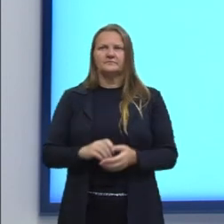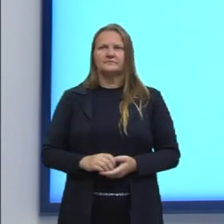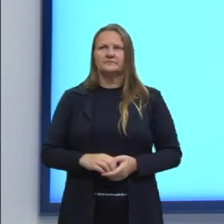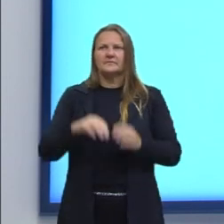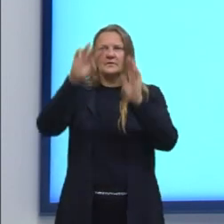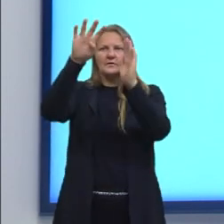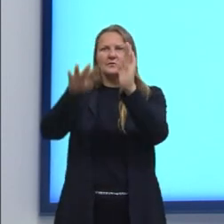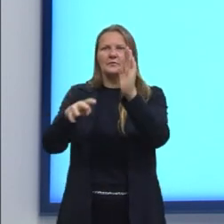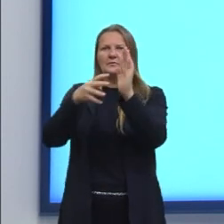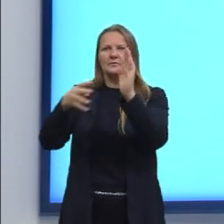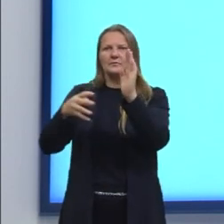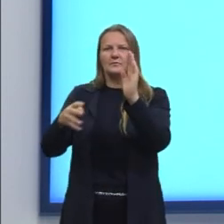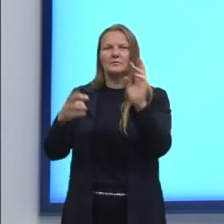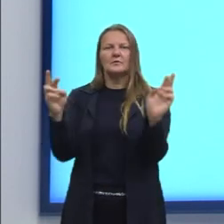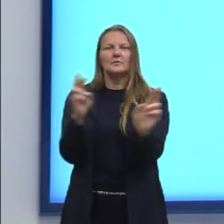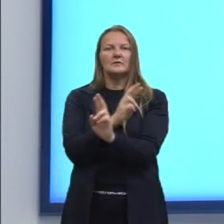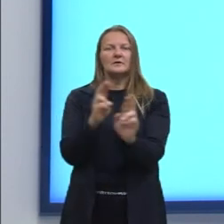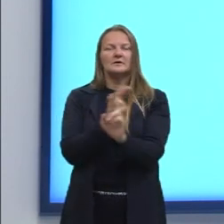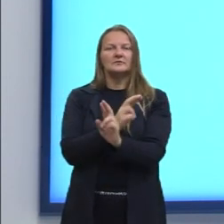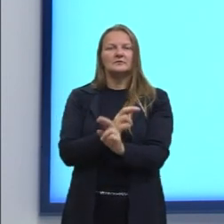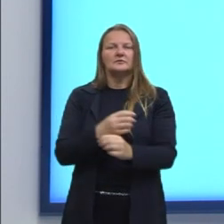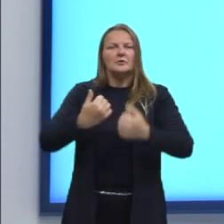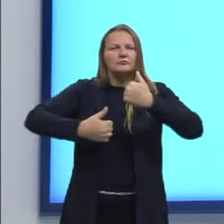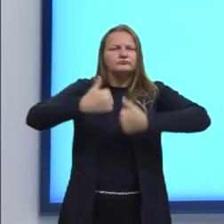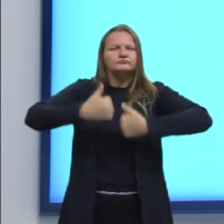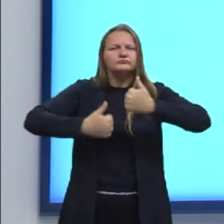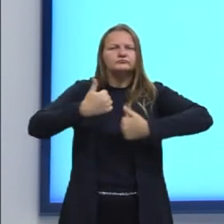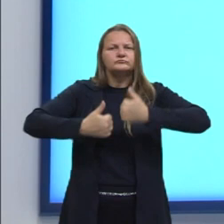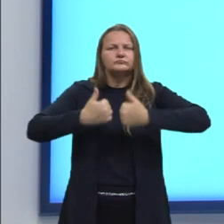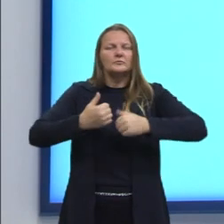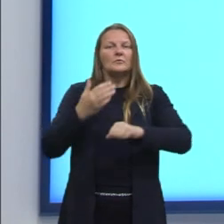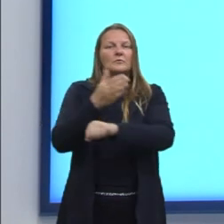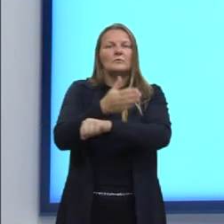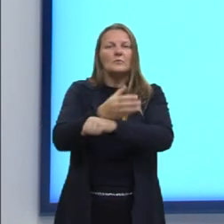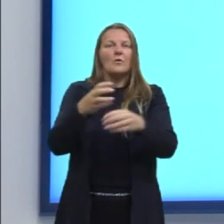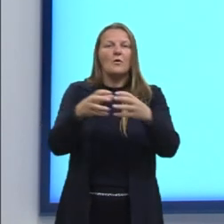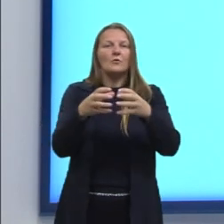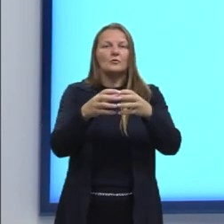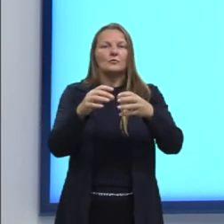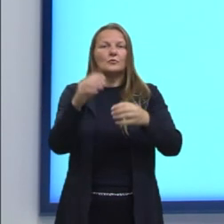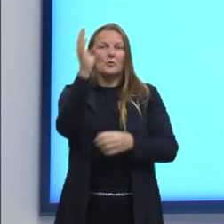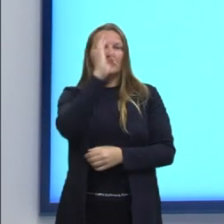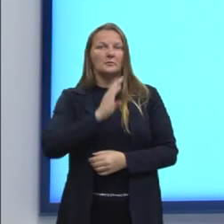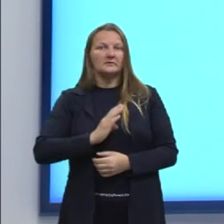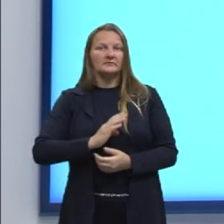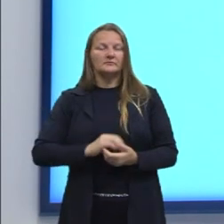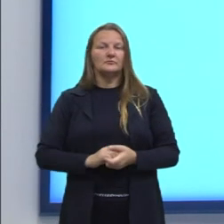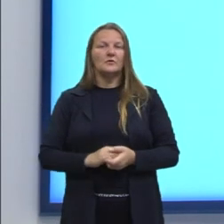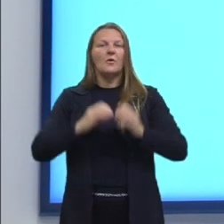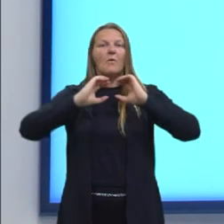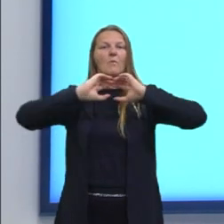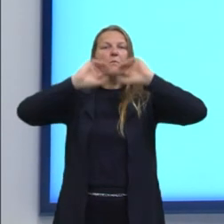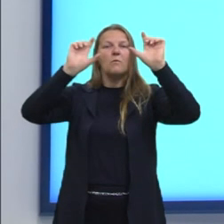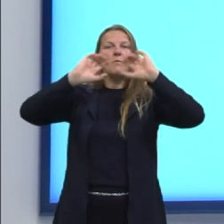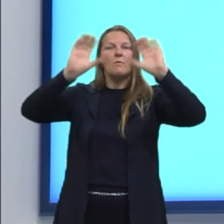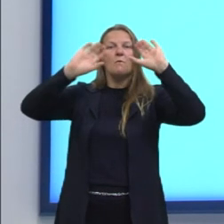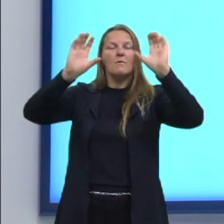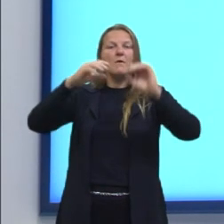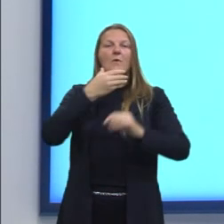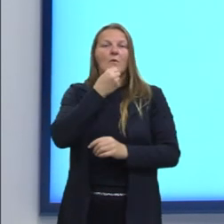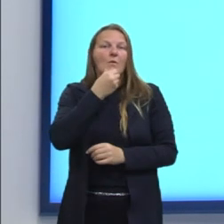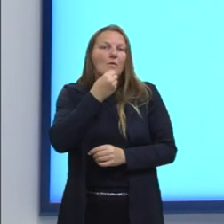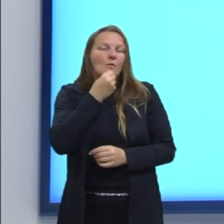apresenta a relação dos jogadores que fizeram parte da seleção brasileira de vôleibol masculino